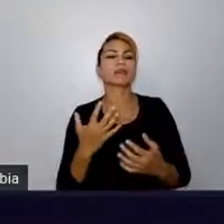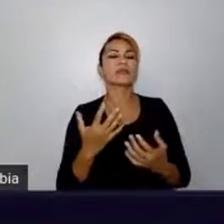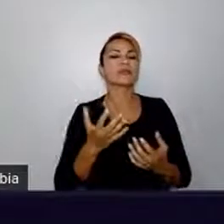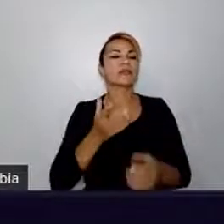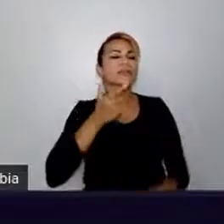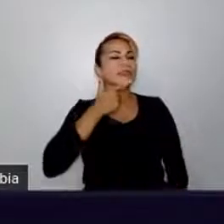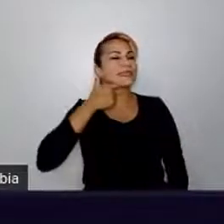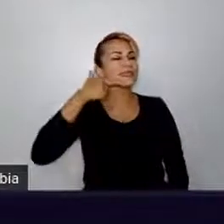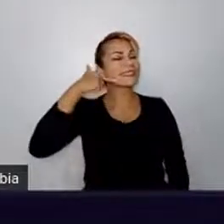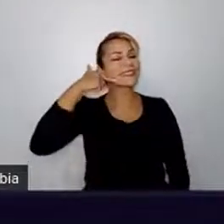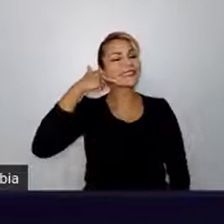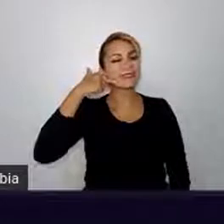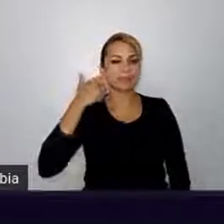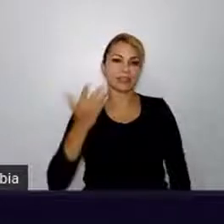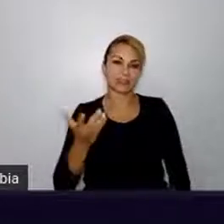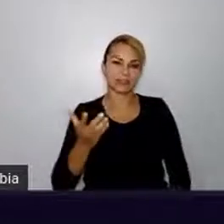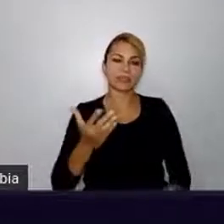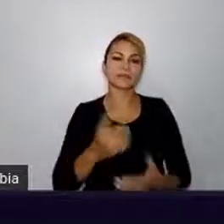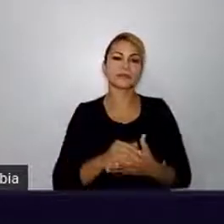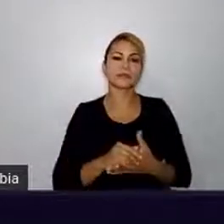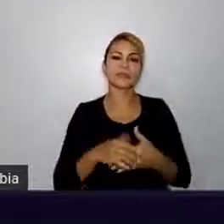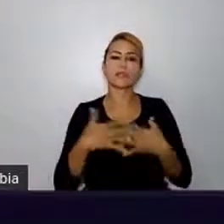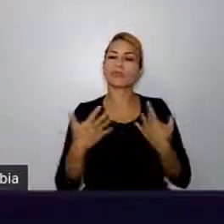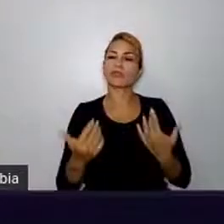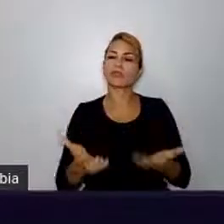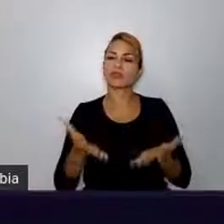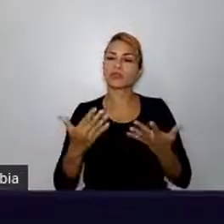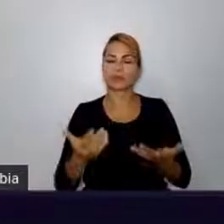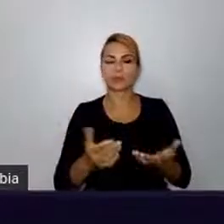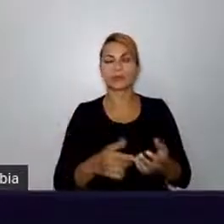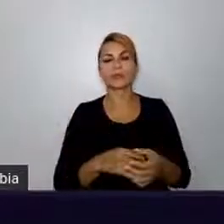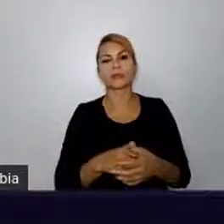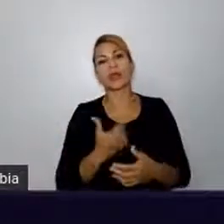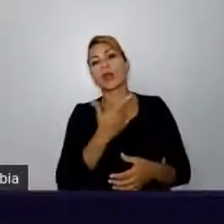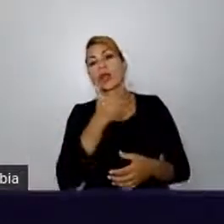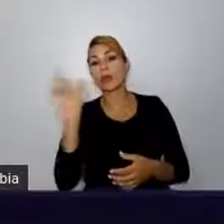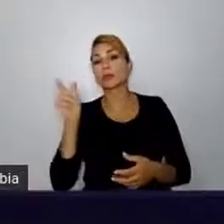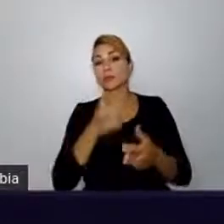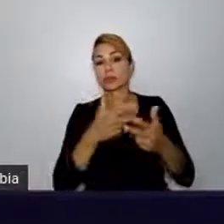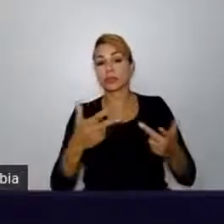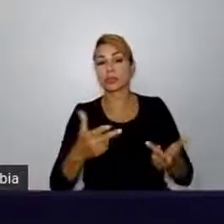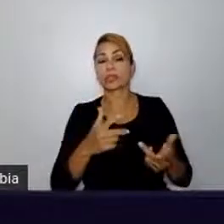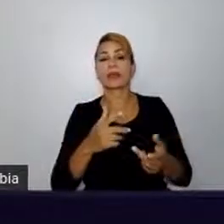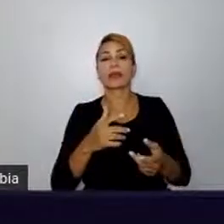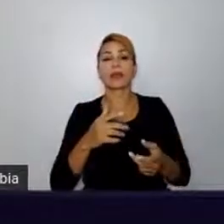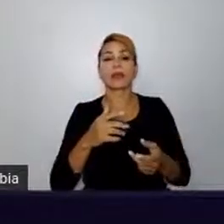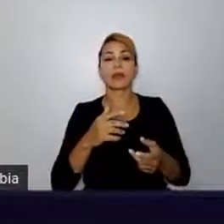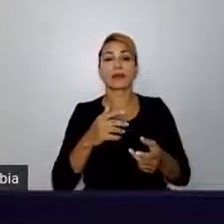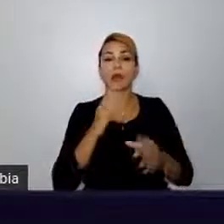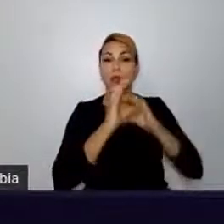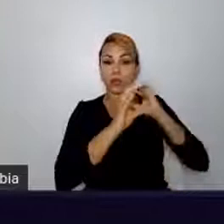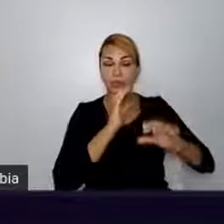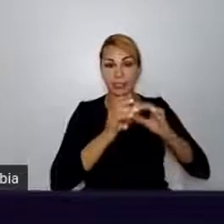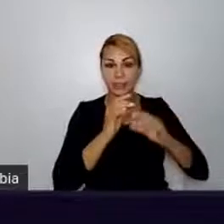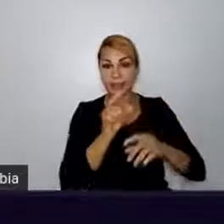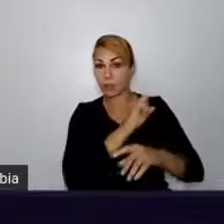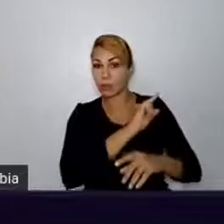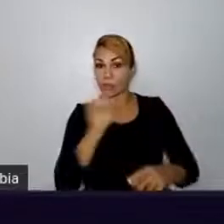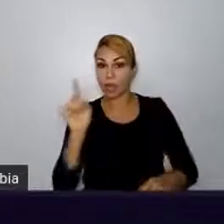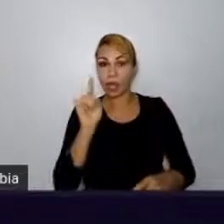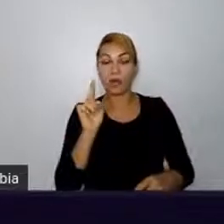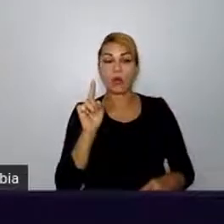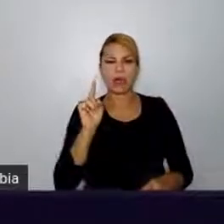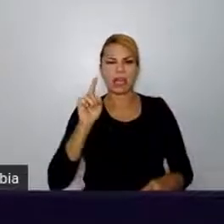Uma outra coisa que é estabelecida pela comunicação não violenta, é ouvir o outro para a gente entender ele, não para